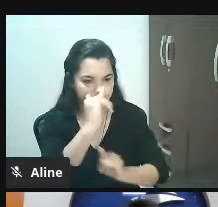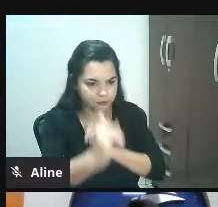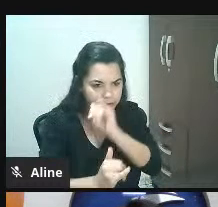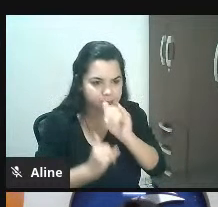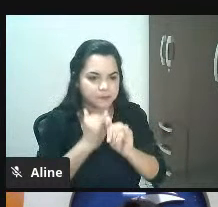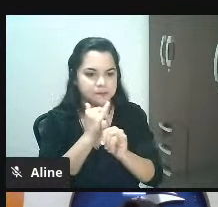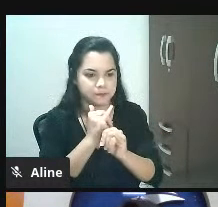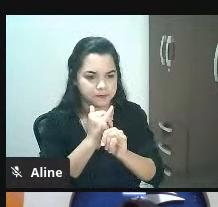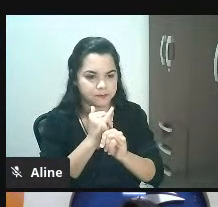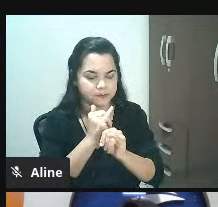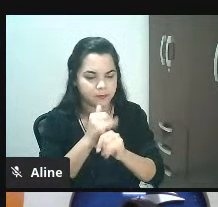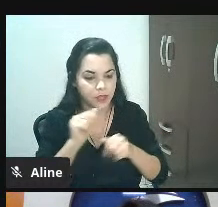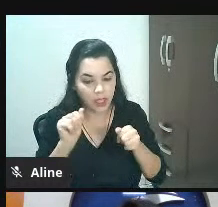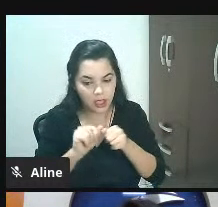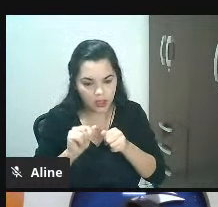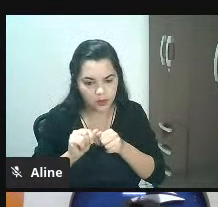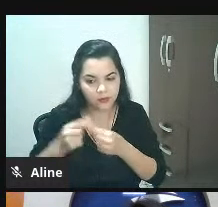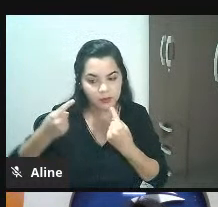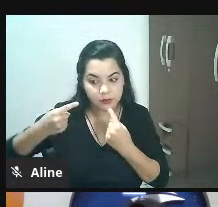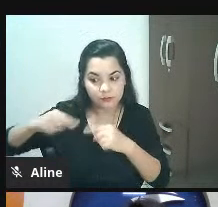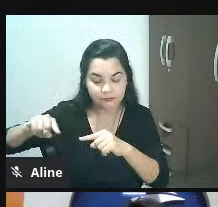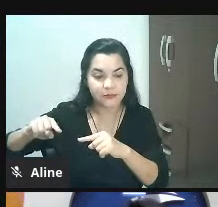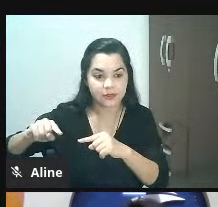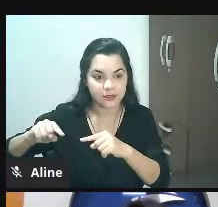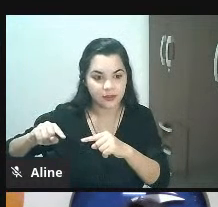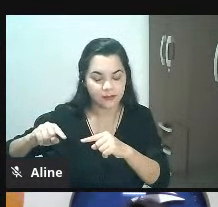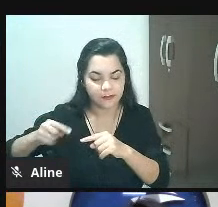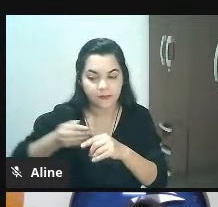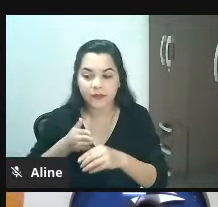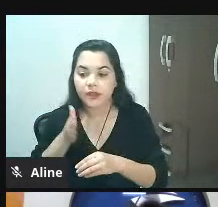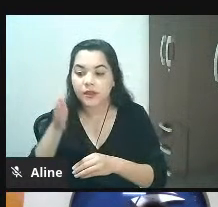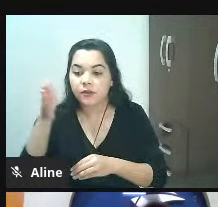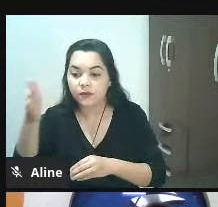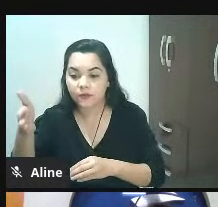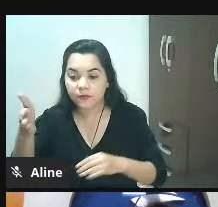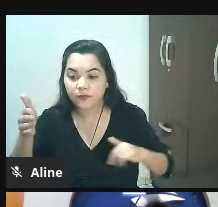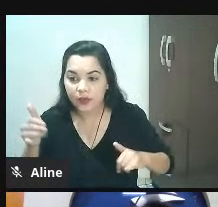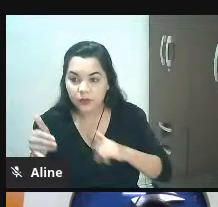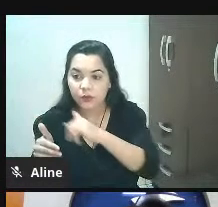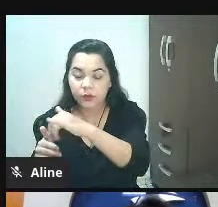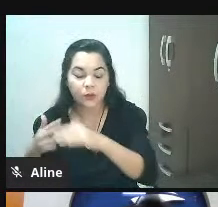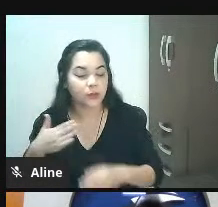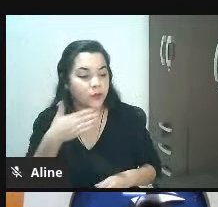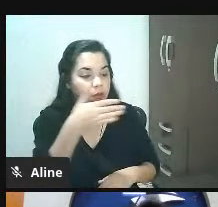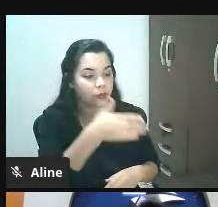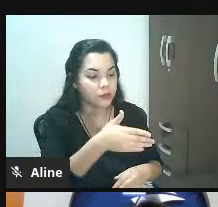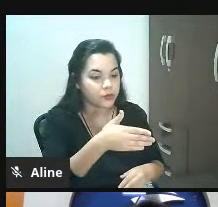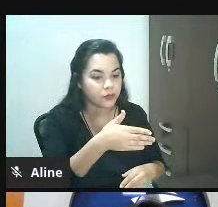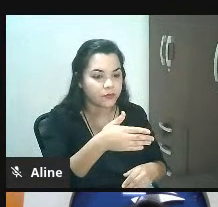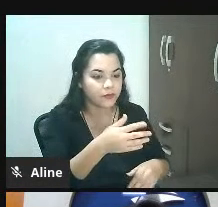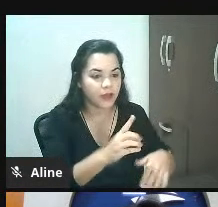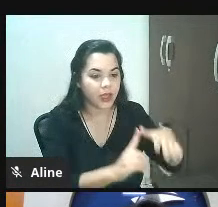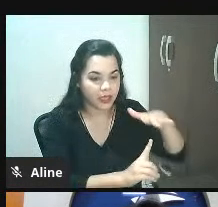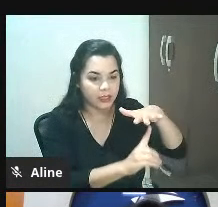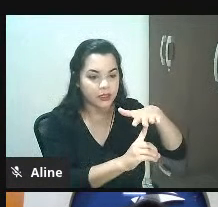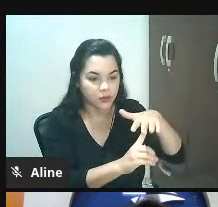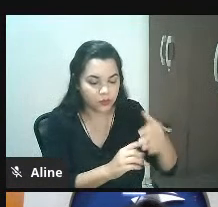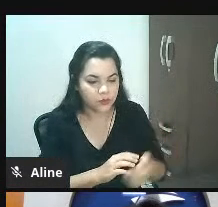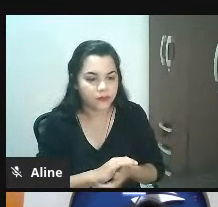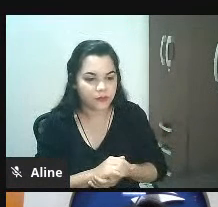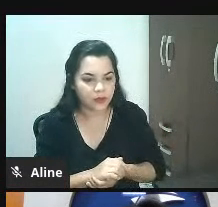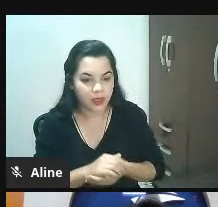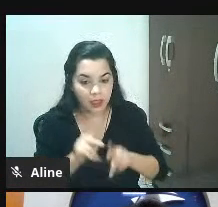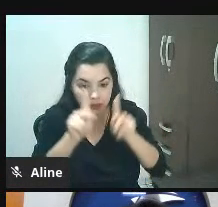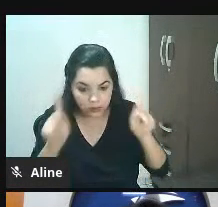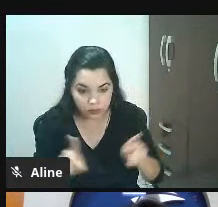desafio para as pessoas, vai lá na rodoviária de Belo Horizonte, vai lá no aeroporto de Confins, vá num shopping, dá uma